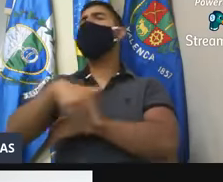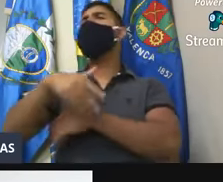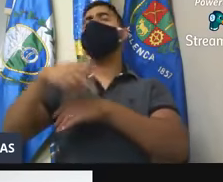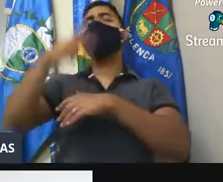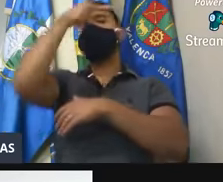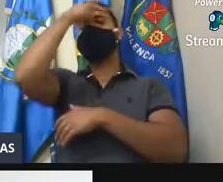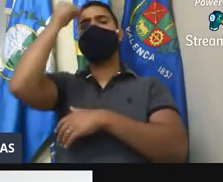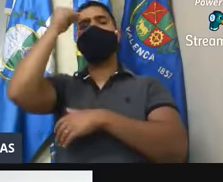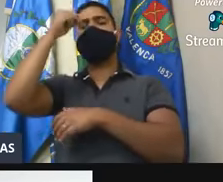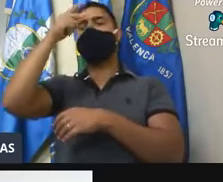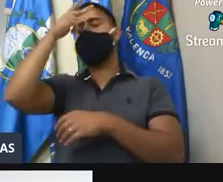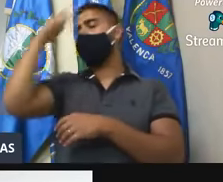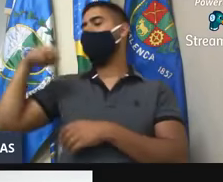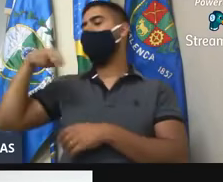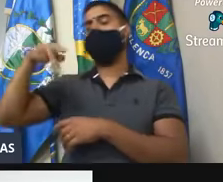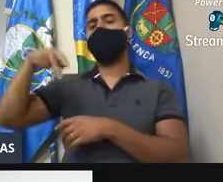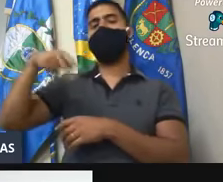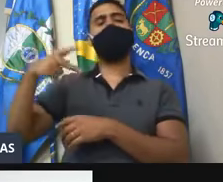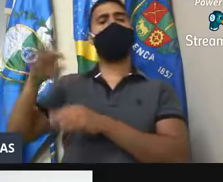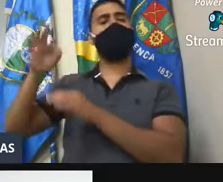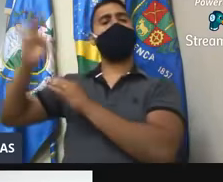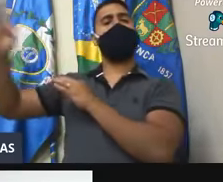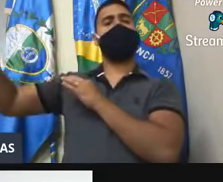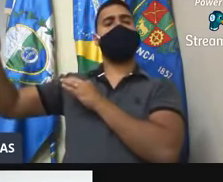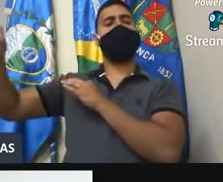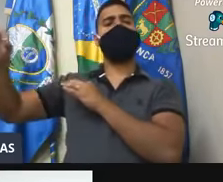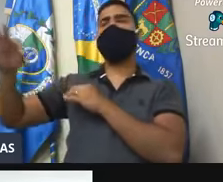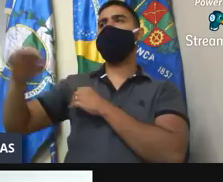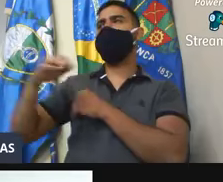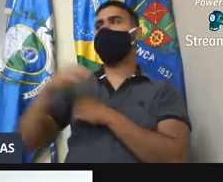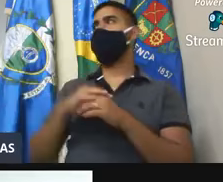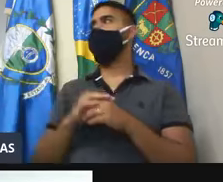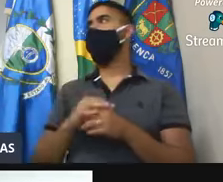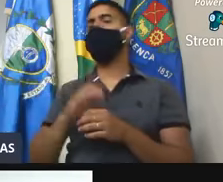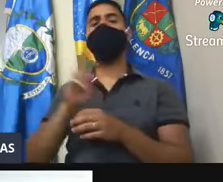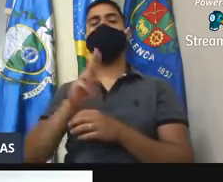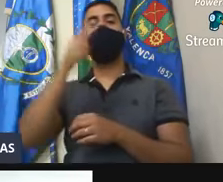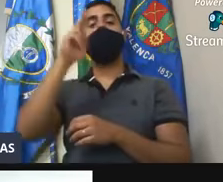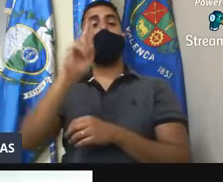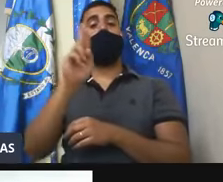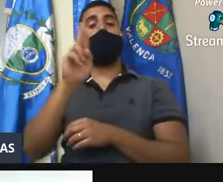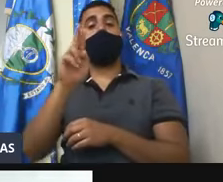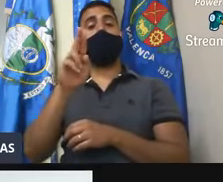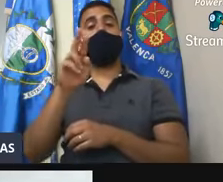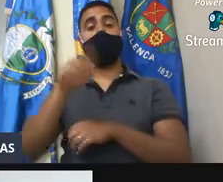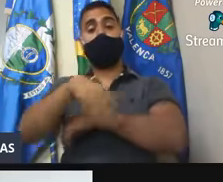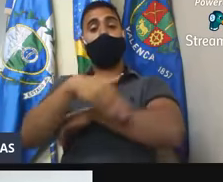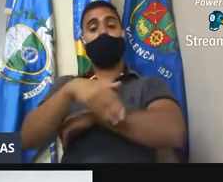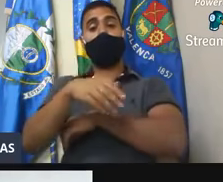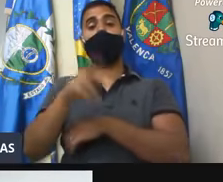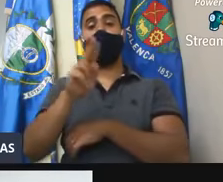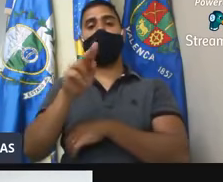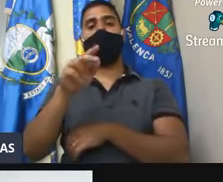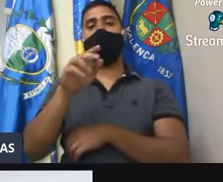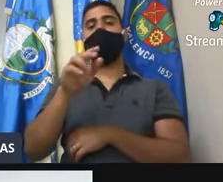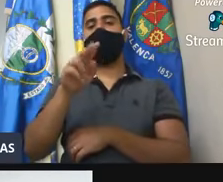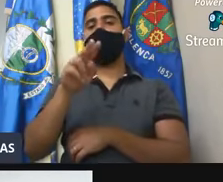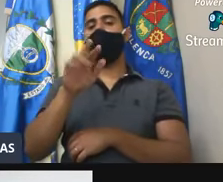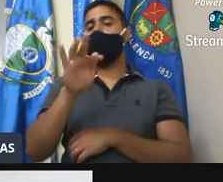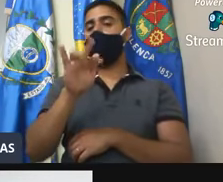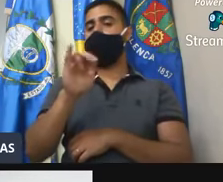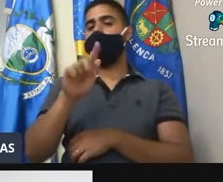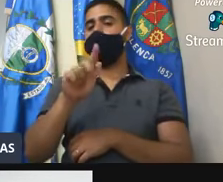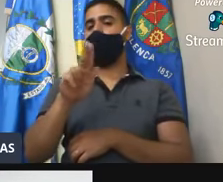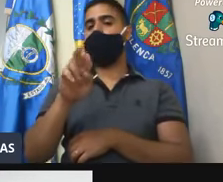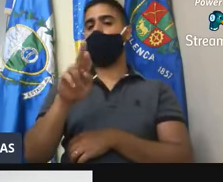prefeitura, tenho certeza. Qual o nome da rua? Doutor Figueiredo. Quanto mais eles agirem dessa maneira, mais